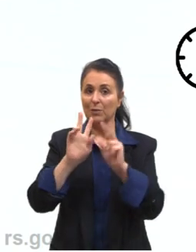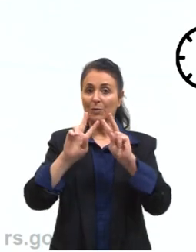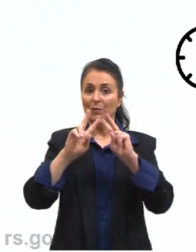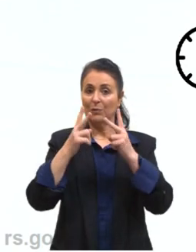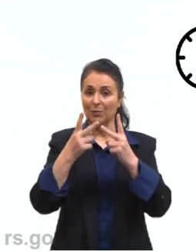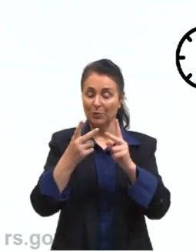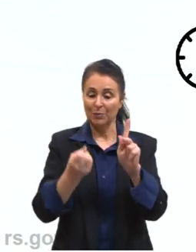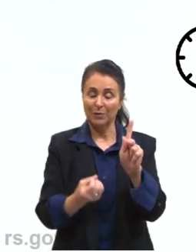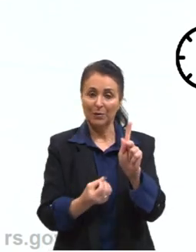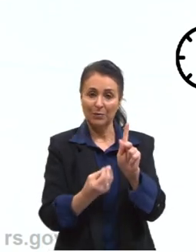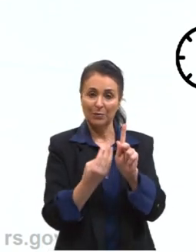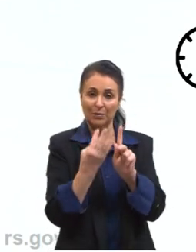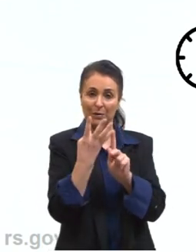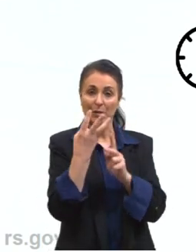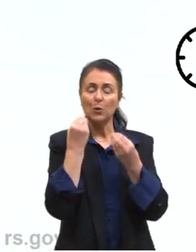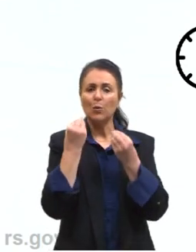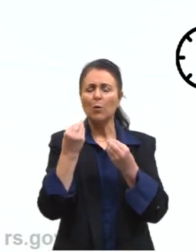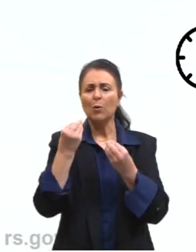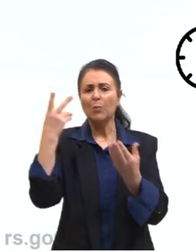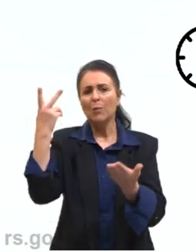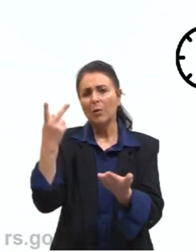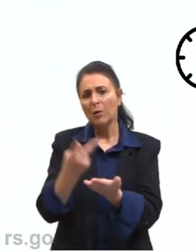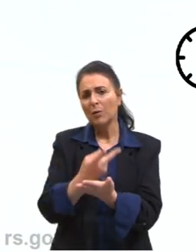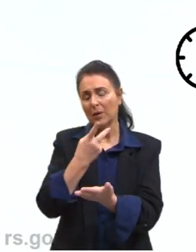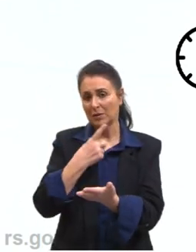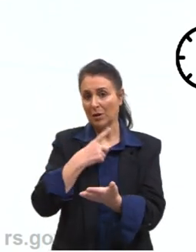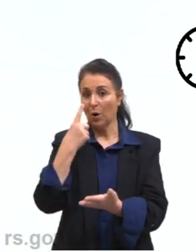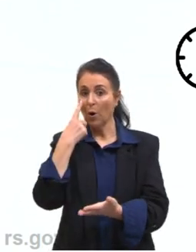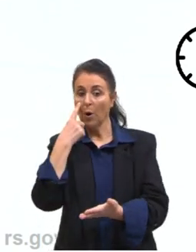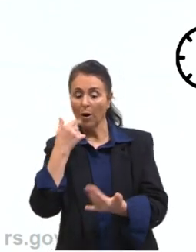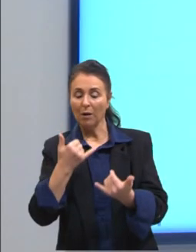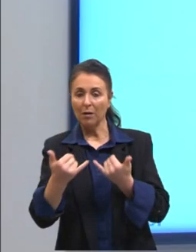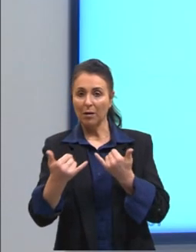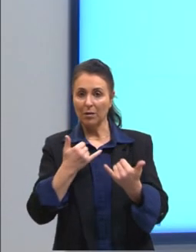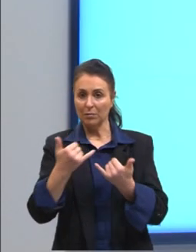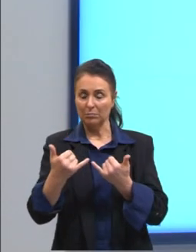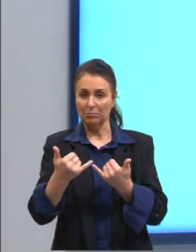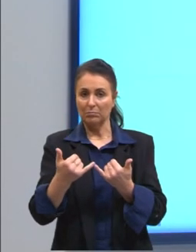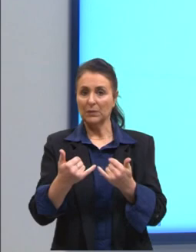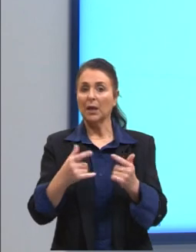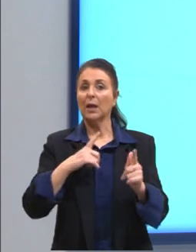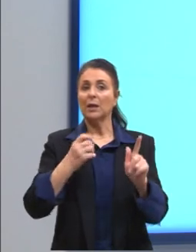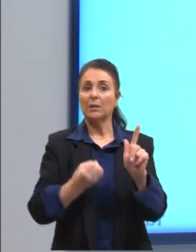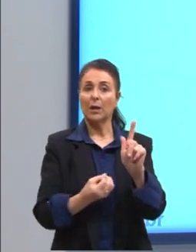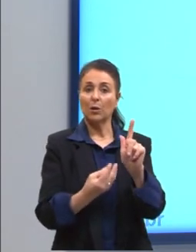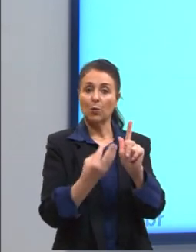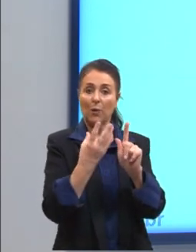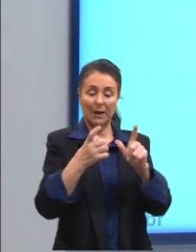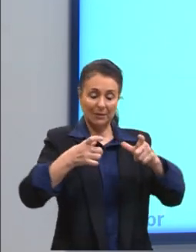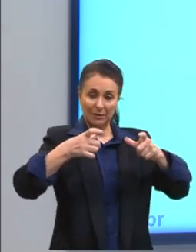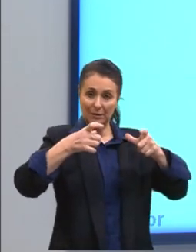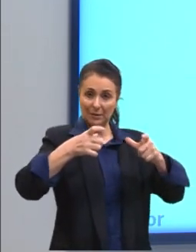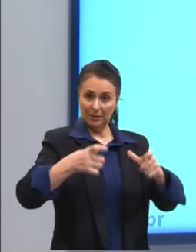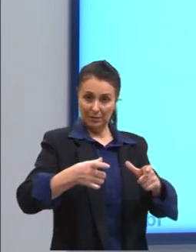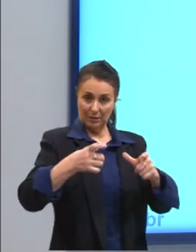Bom, como que isso acontece? Um exemplo a gente tem aqui. É um certo gás confinado dentro desse